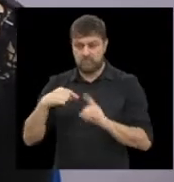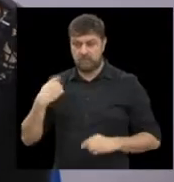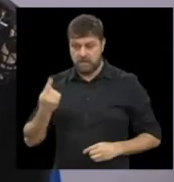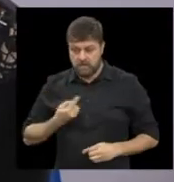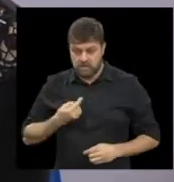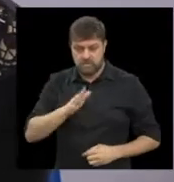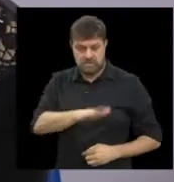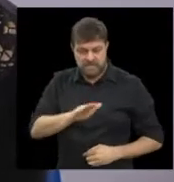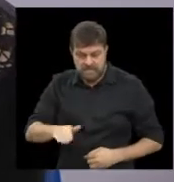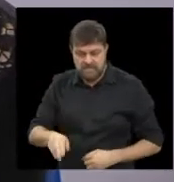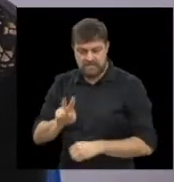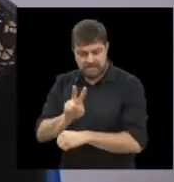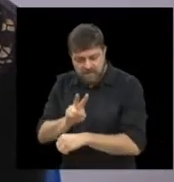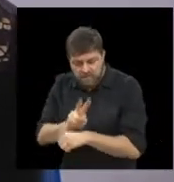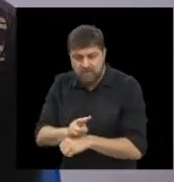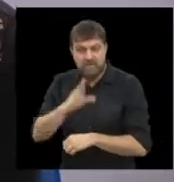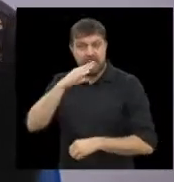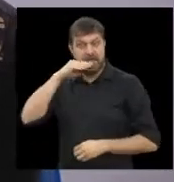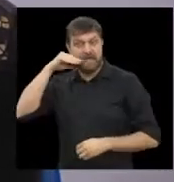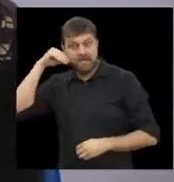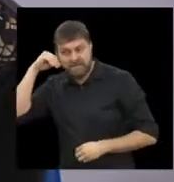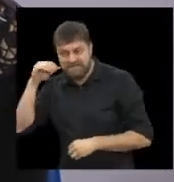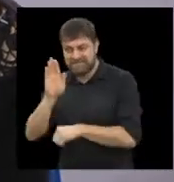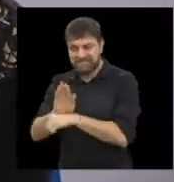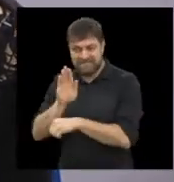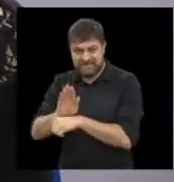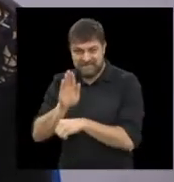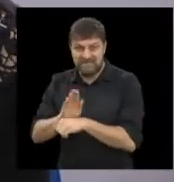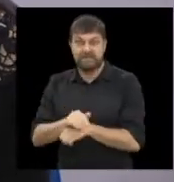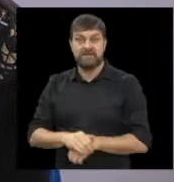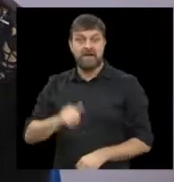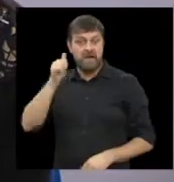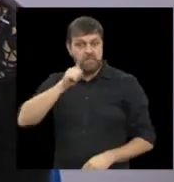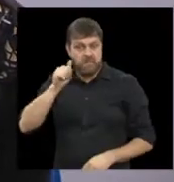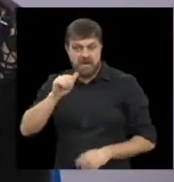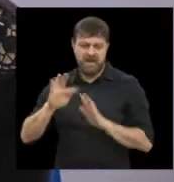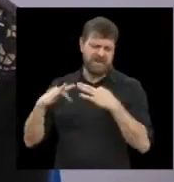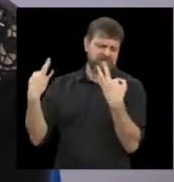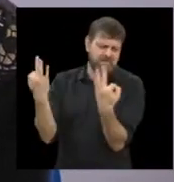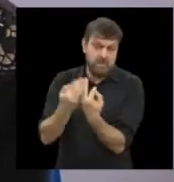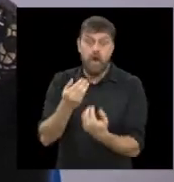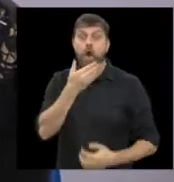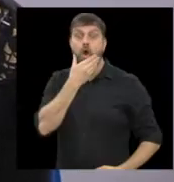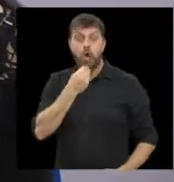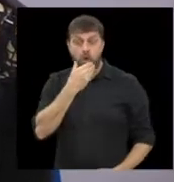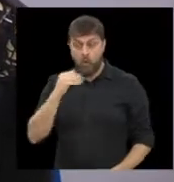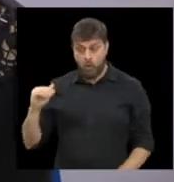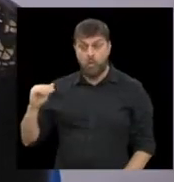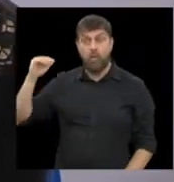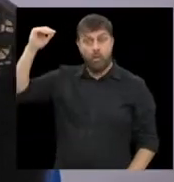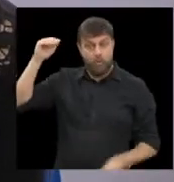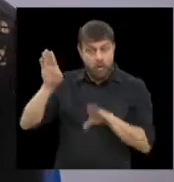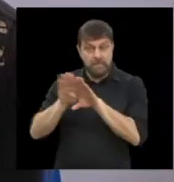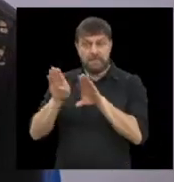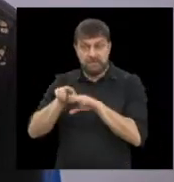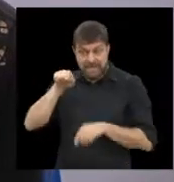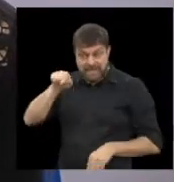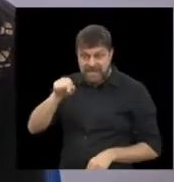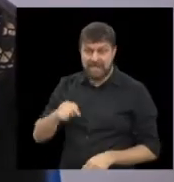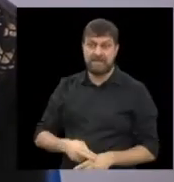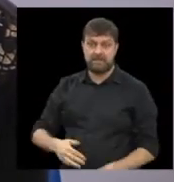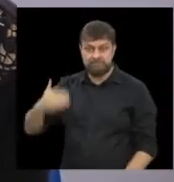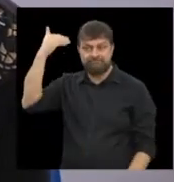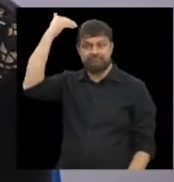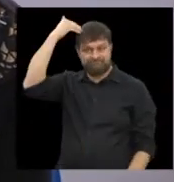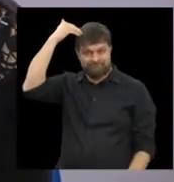a criança, o adolescente, o adulto, o idoso e o homem que pede ajuda ou suposto autor de violência